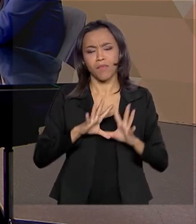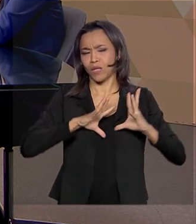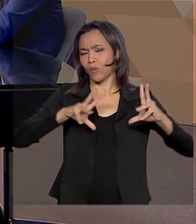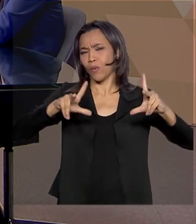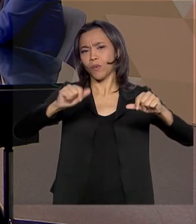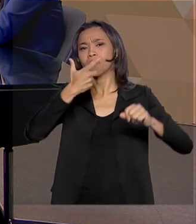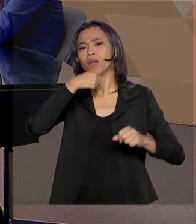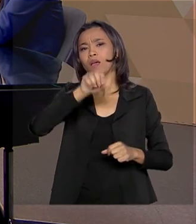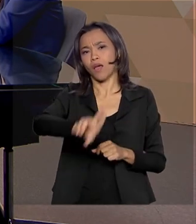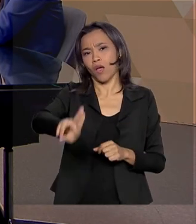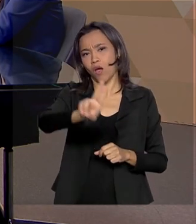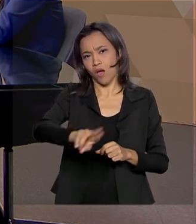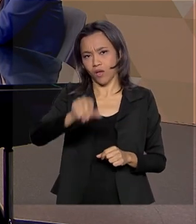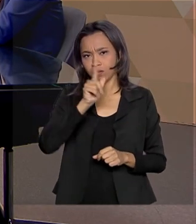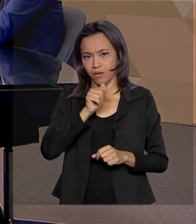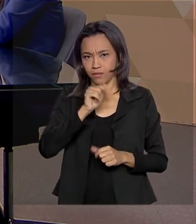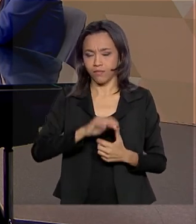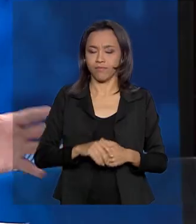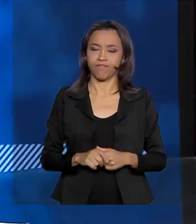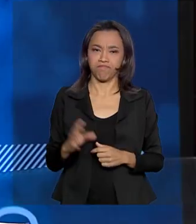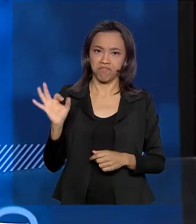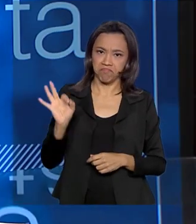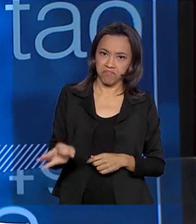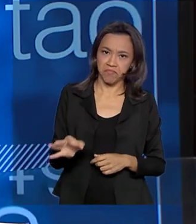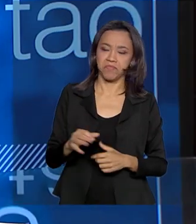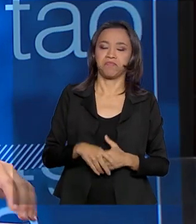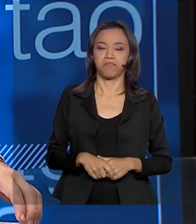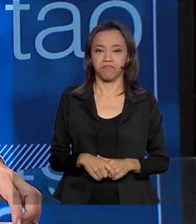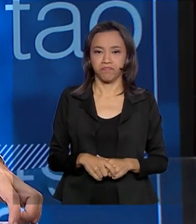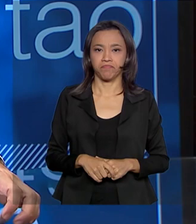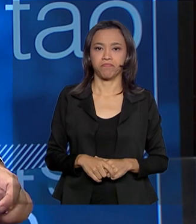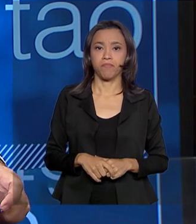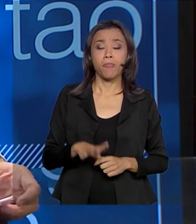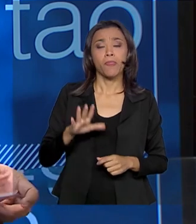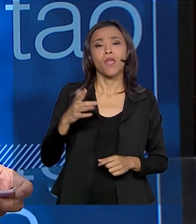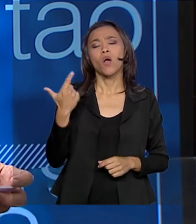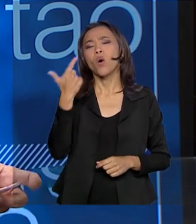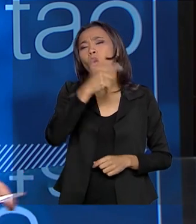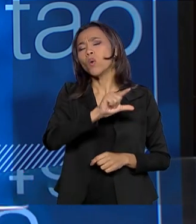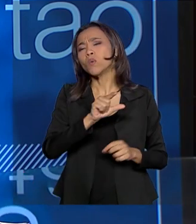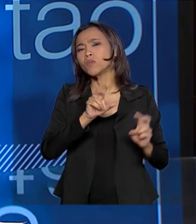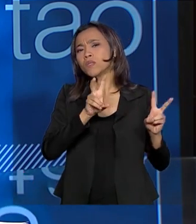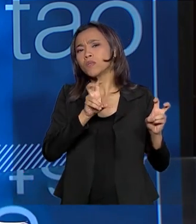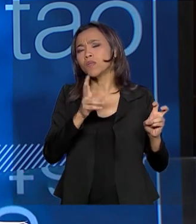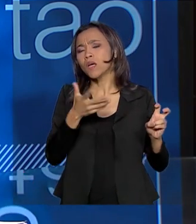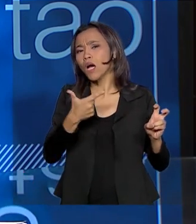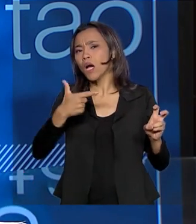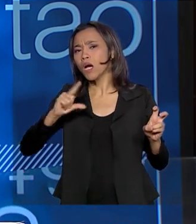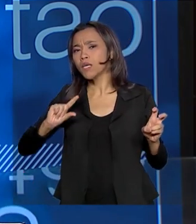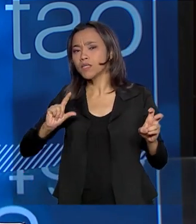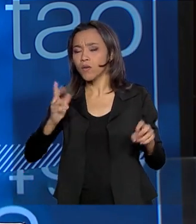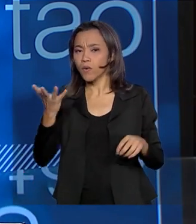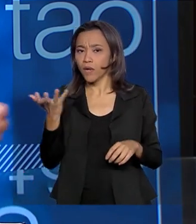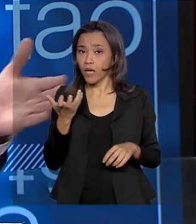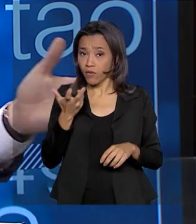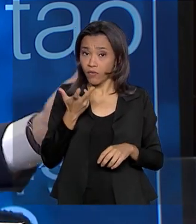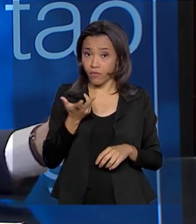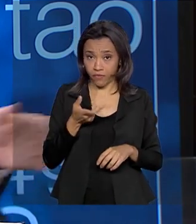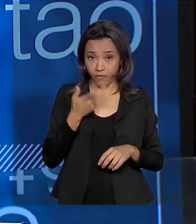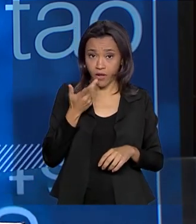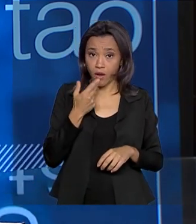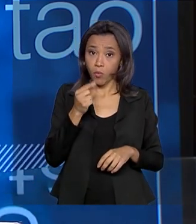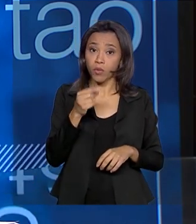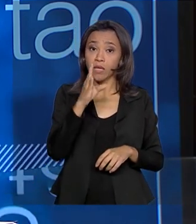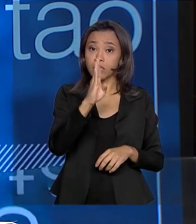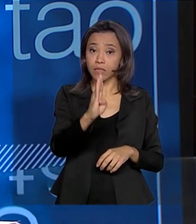todo consumidor de água. Perfeito. Antes da gente tocar em outro assunto, eu queria falar um pouquinho sobre essa questão das barragens. Nós